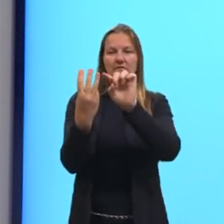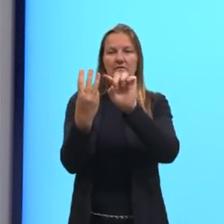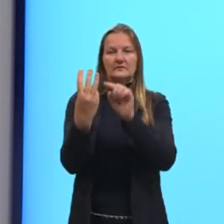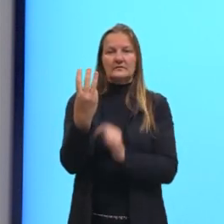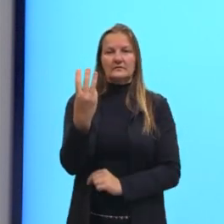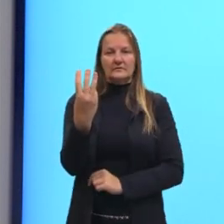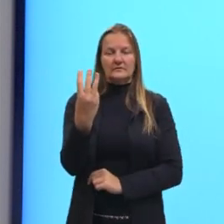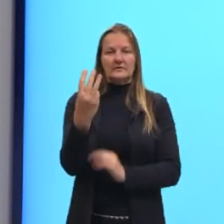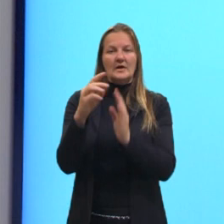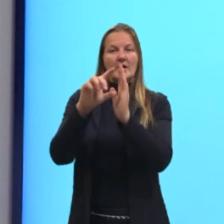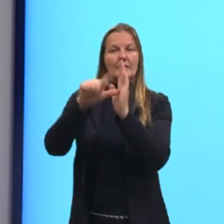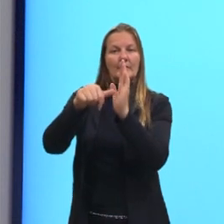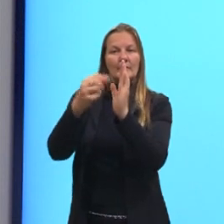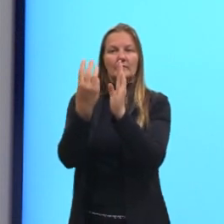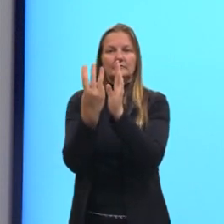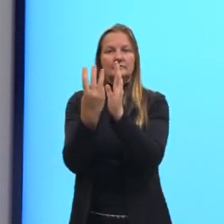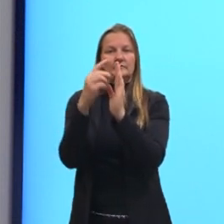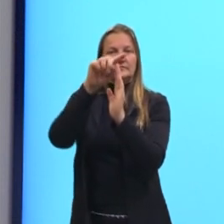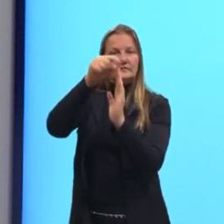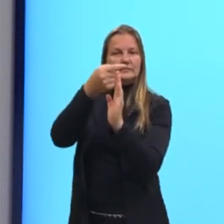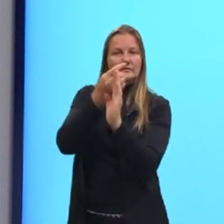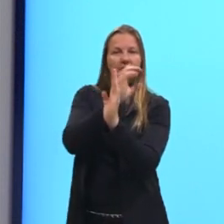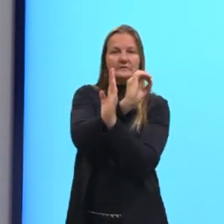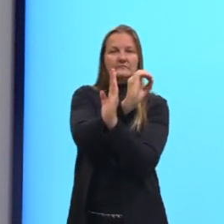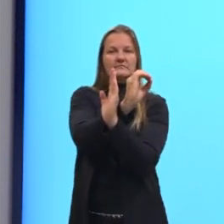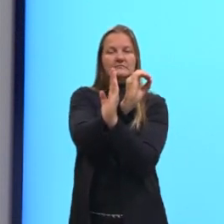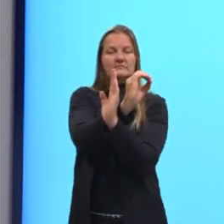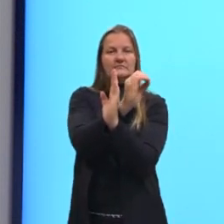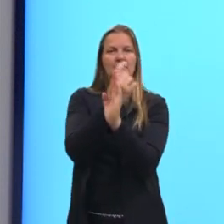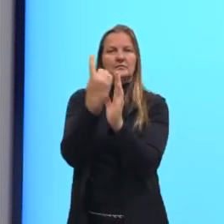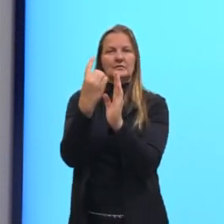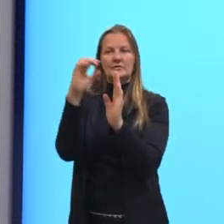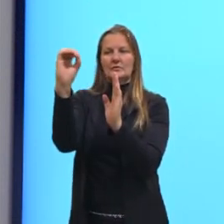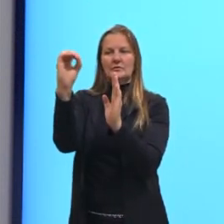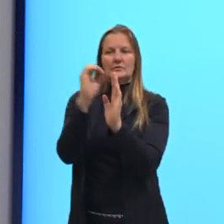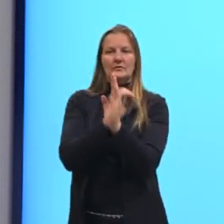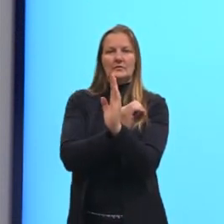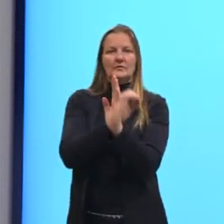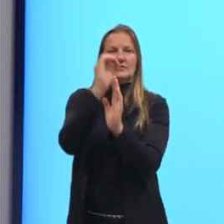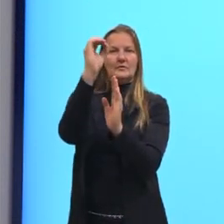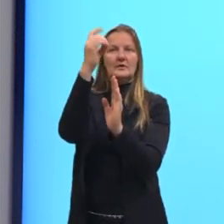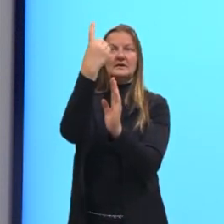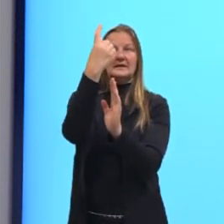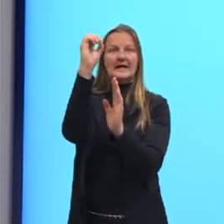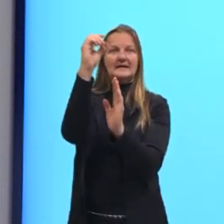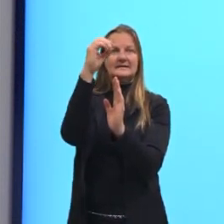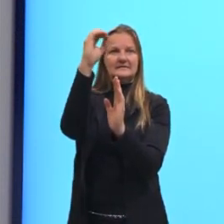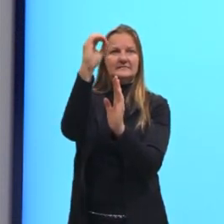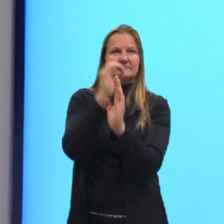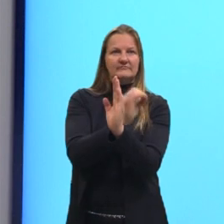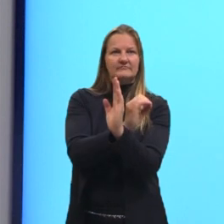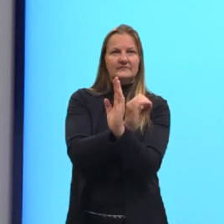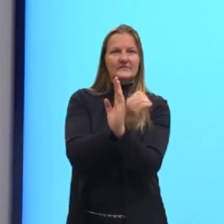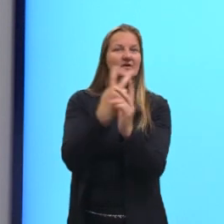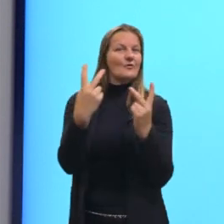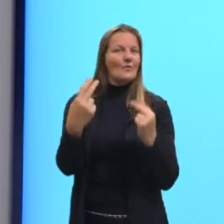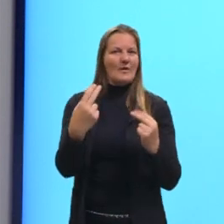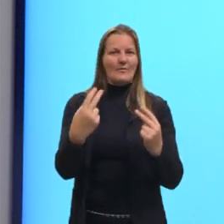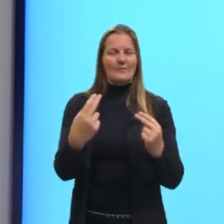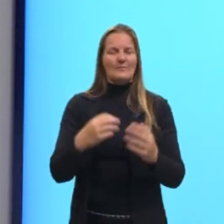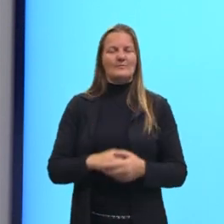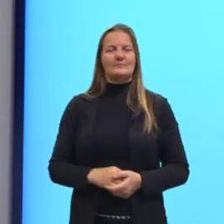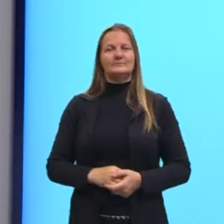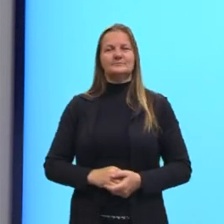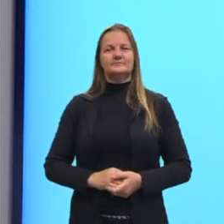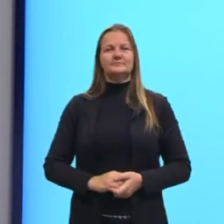vai ficar depois da vírgula, adiciono a vírgula, e o zerinho antes, para não ficar ali a vírgula sozinha, né? Então, 0